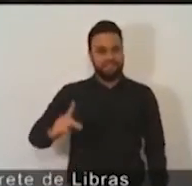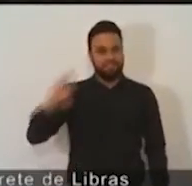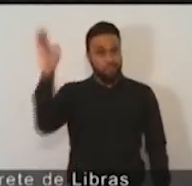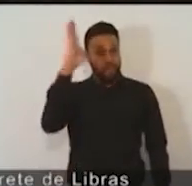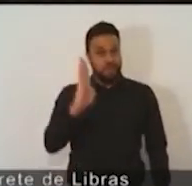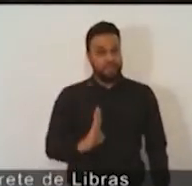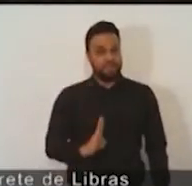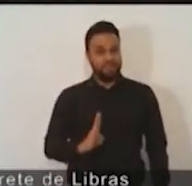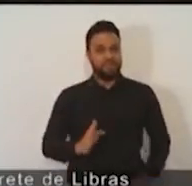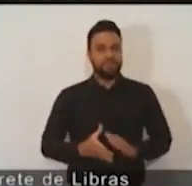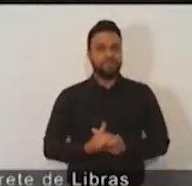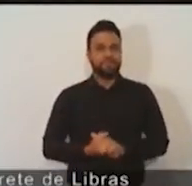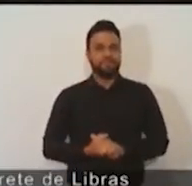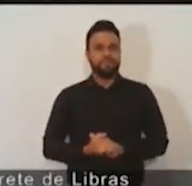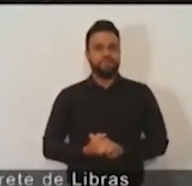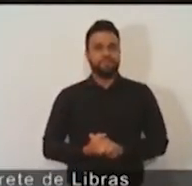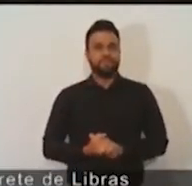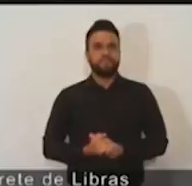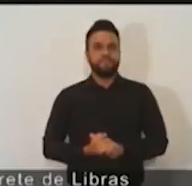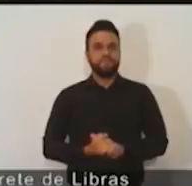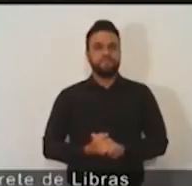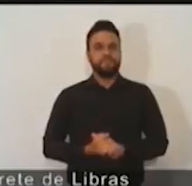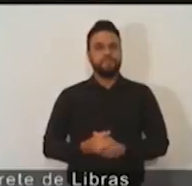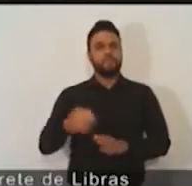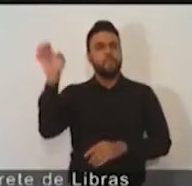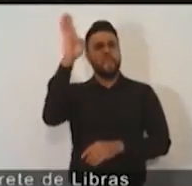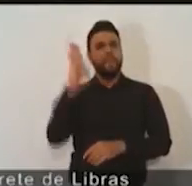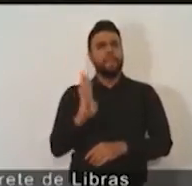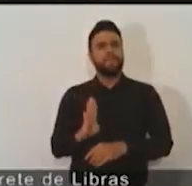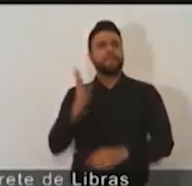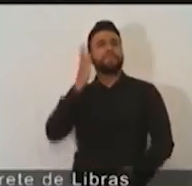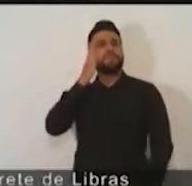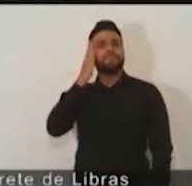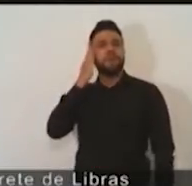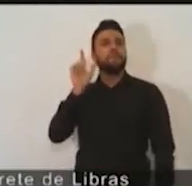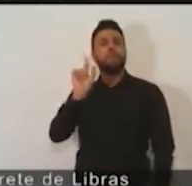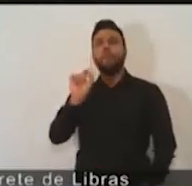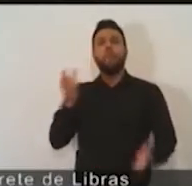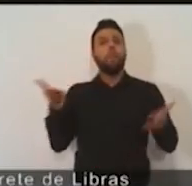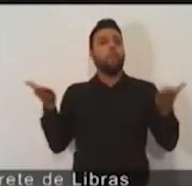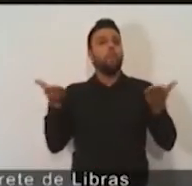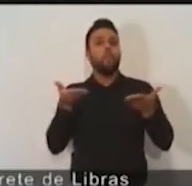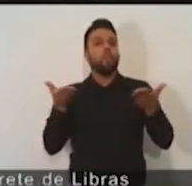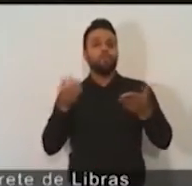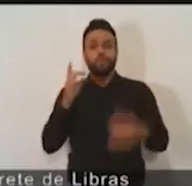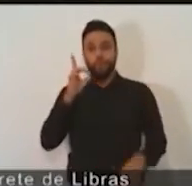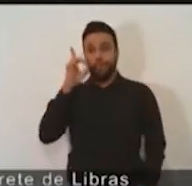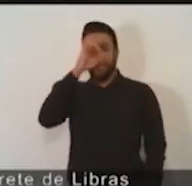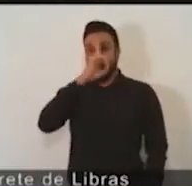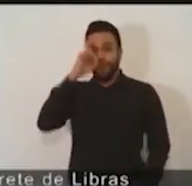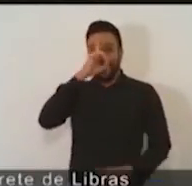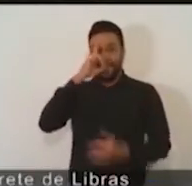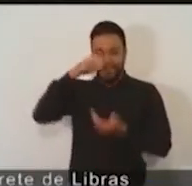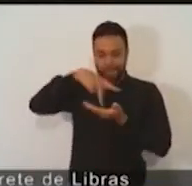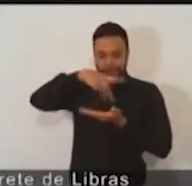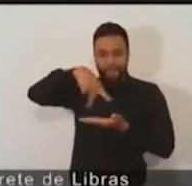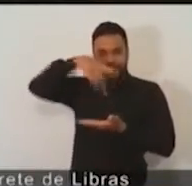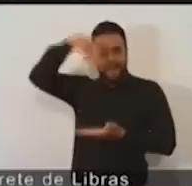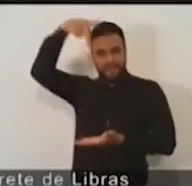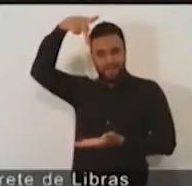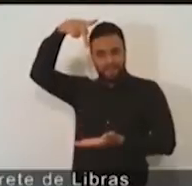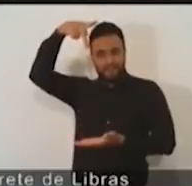sempre faz suas lives e que o Brasil saiba que hoje, domingo de Páscoa, ele